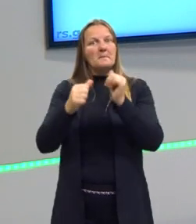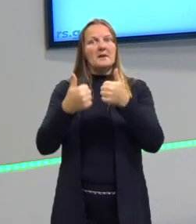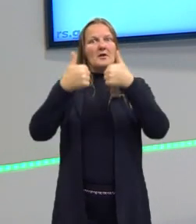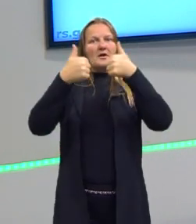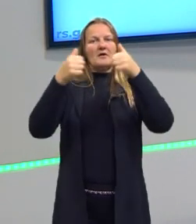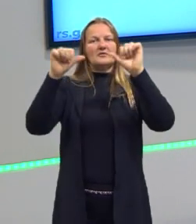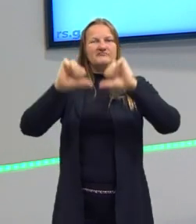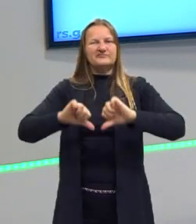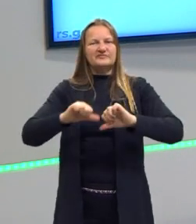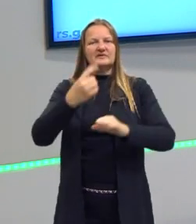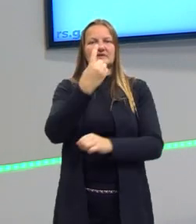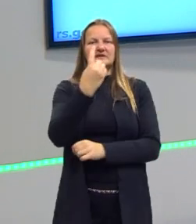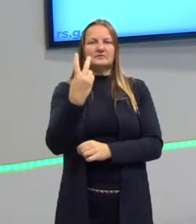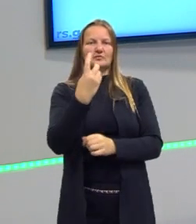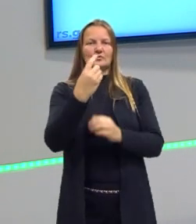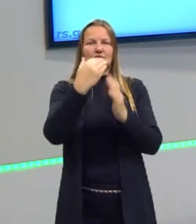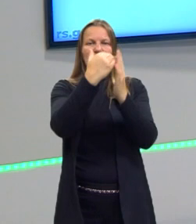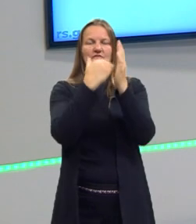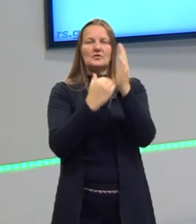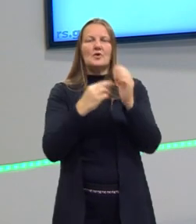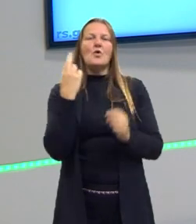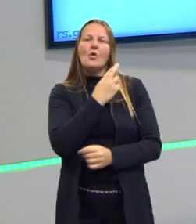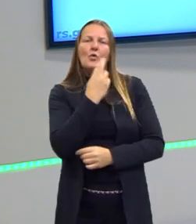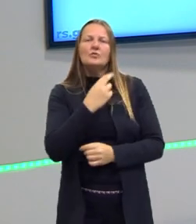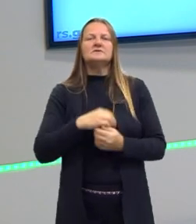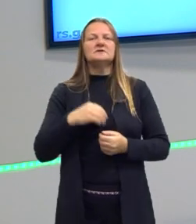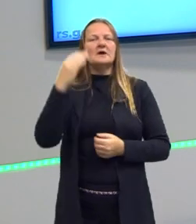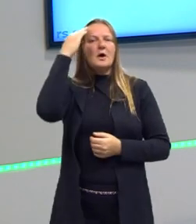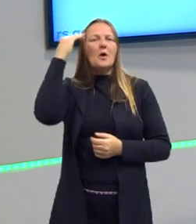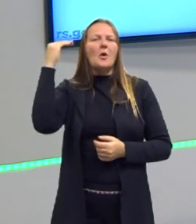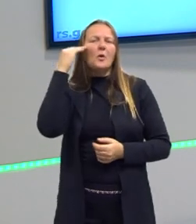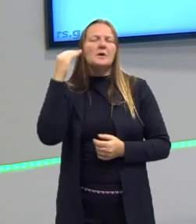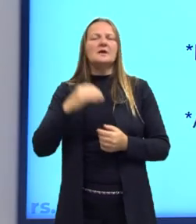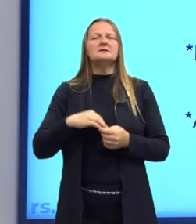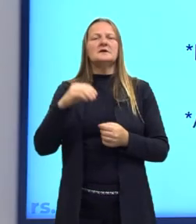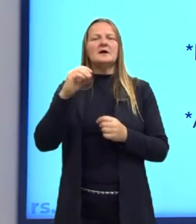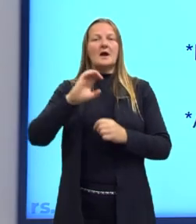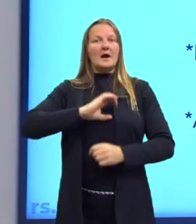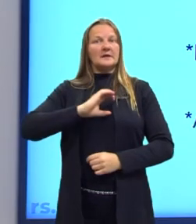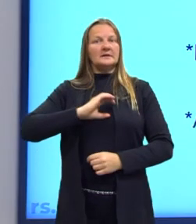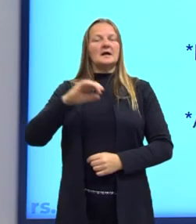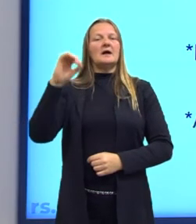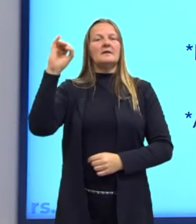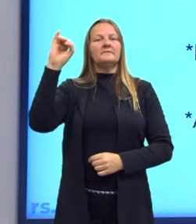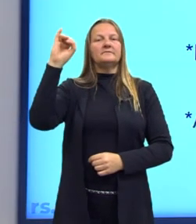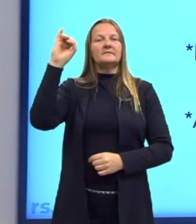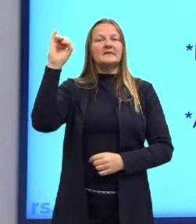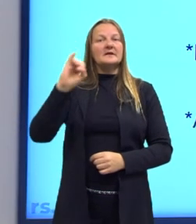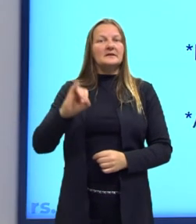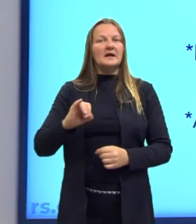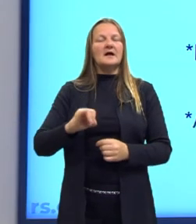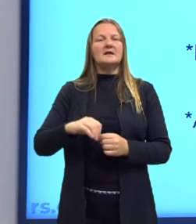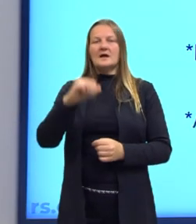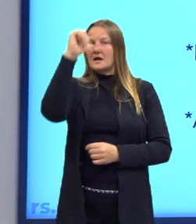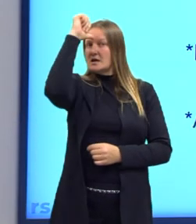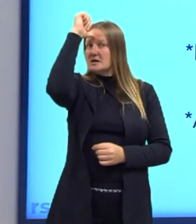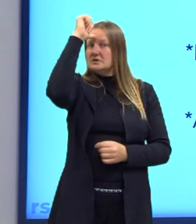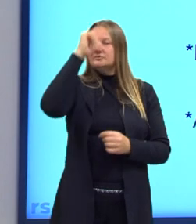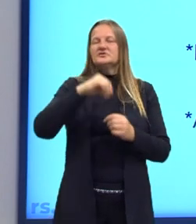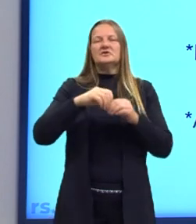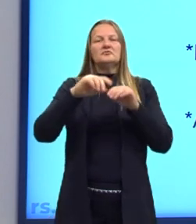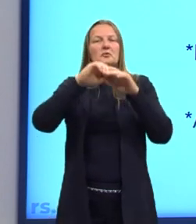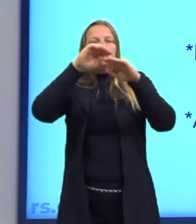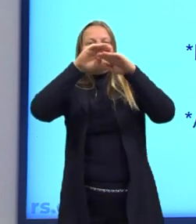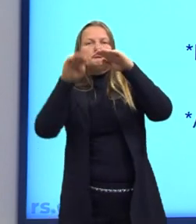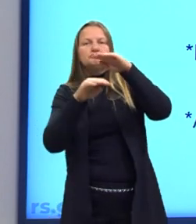em 12º lugar, abaixo da Rússia, da Coreia, Canadá, Itália, da própria Índia, que foram países, que nós comentamos